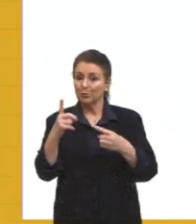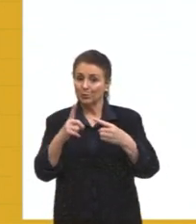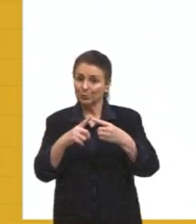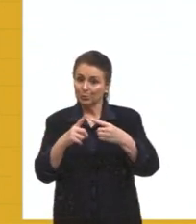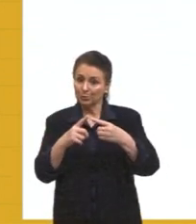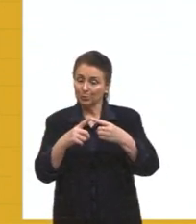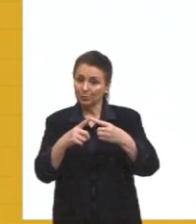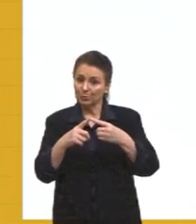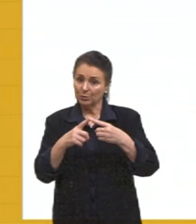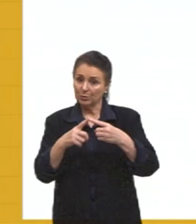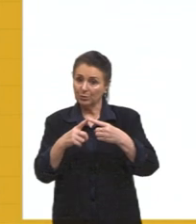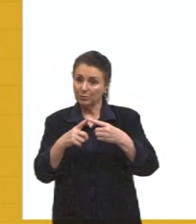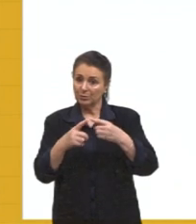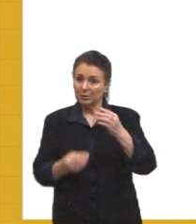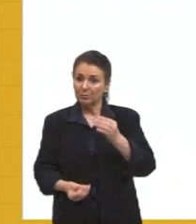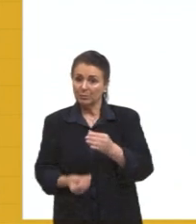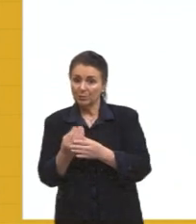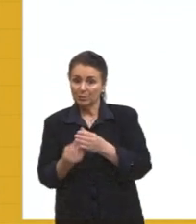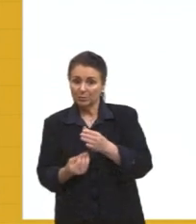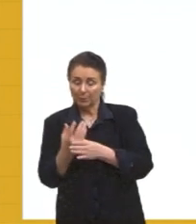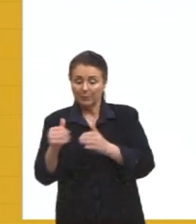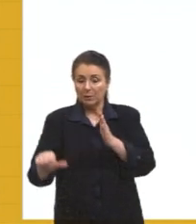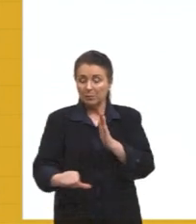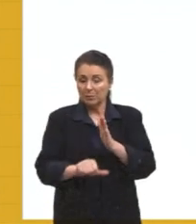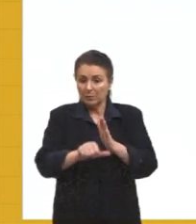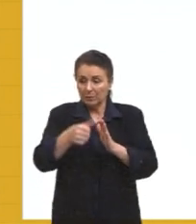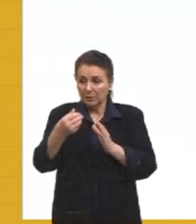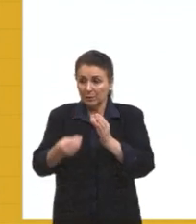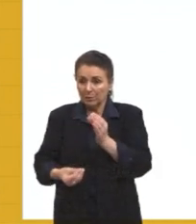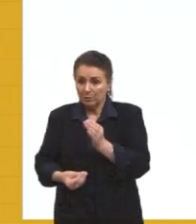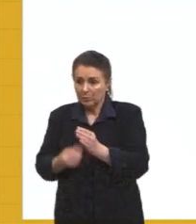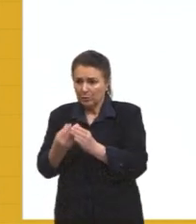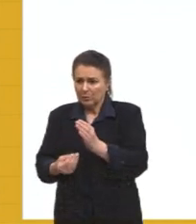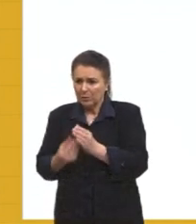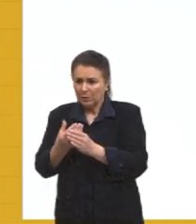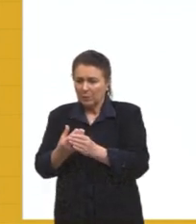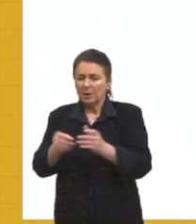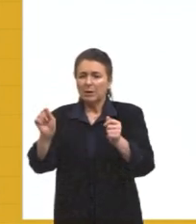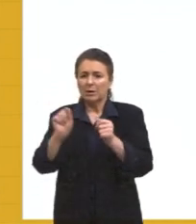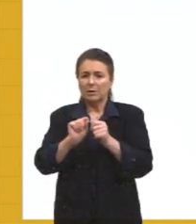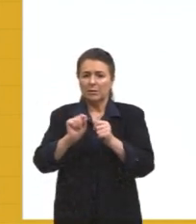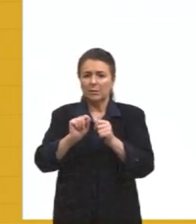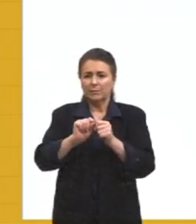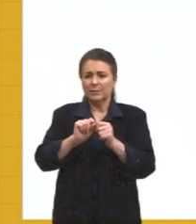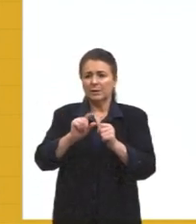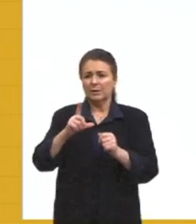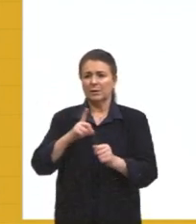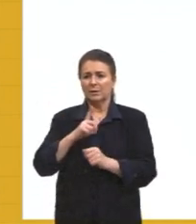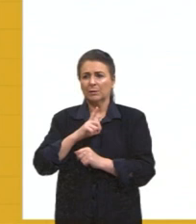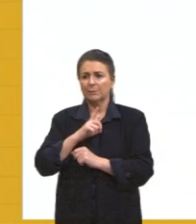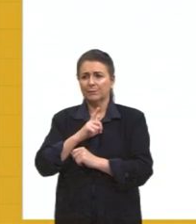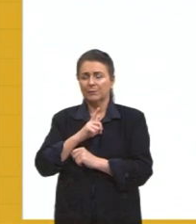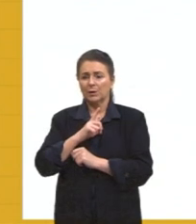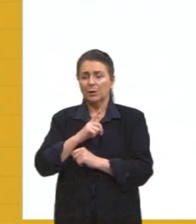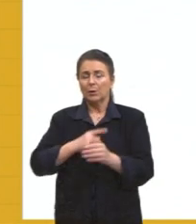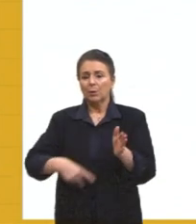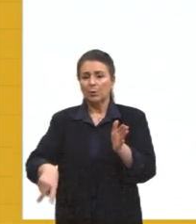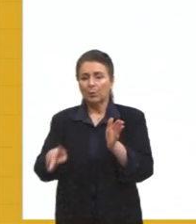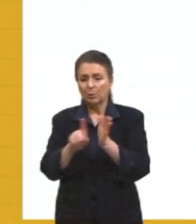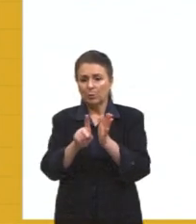produção. Primeira produção é aquela que a gente chama empurrada, certo, o próprio